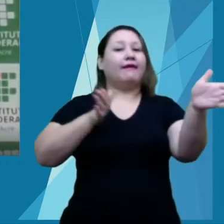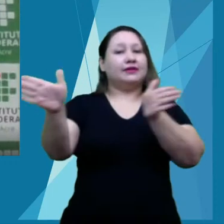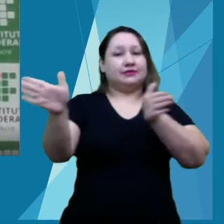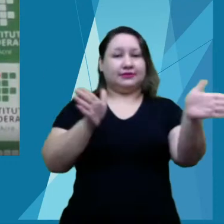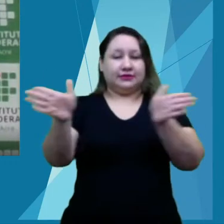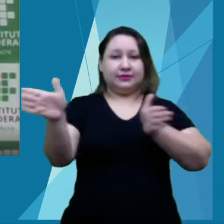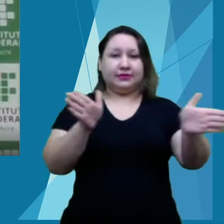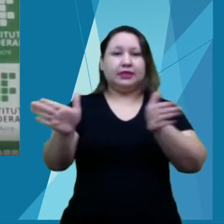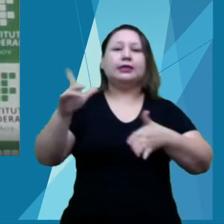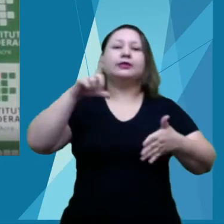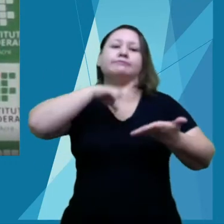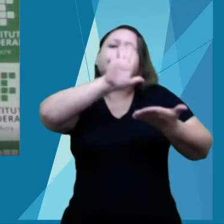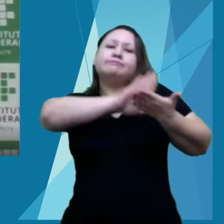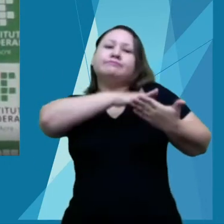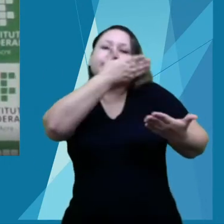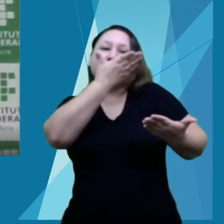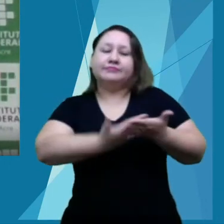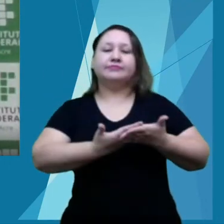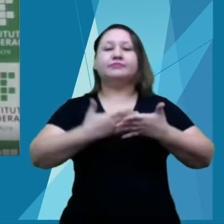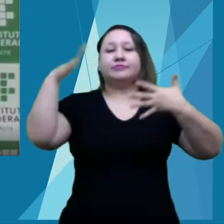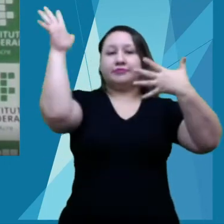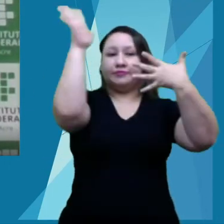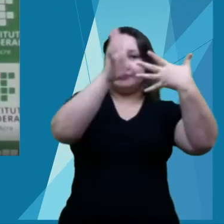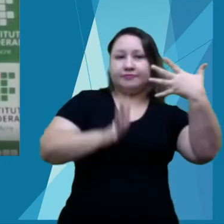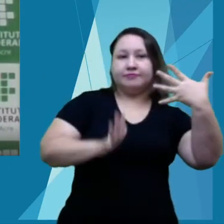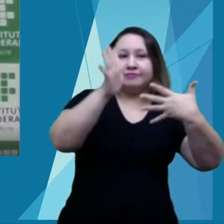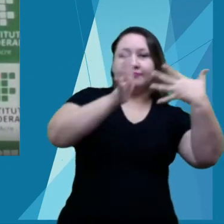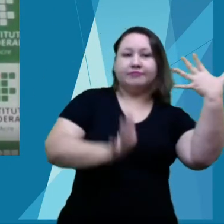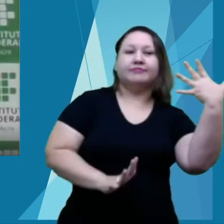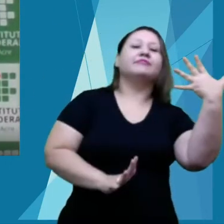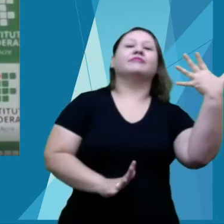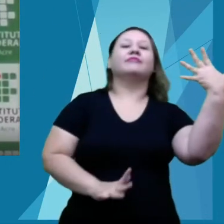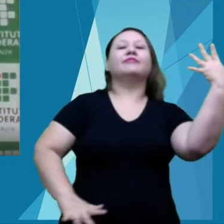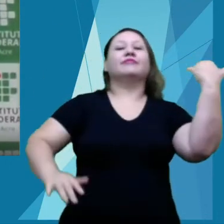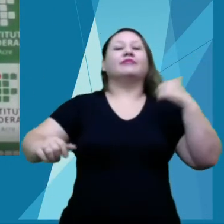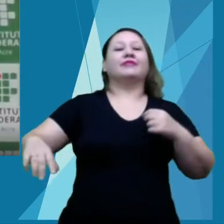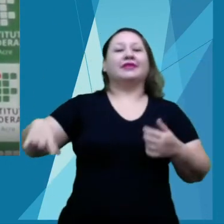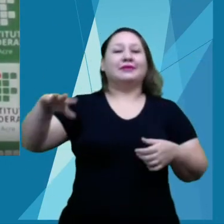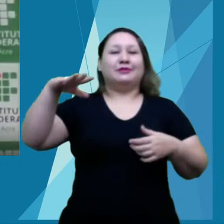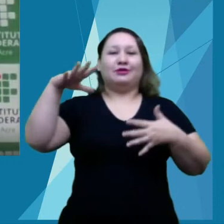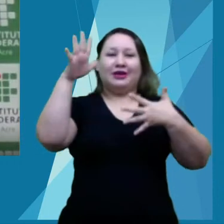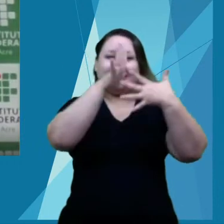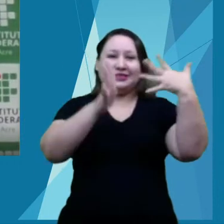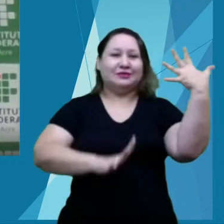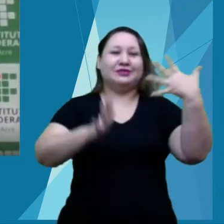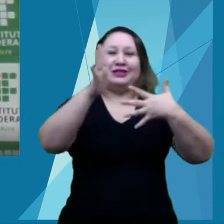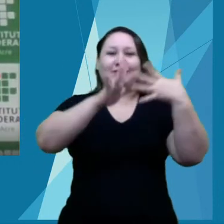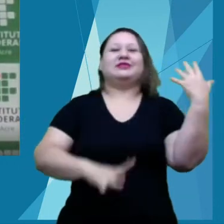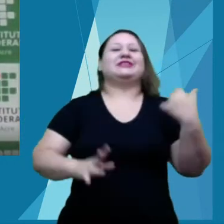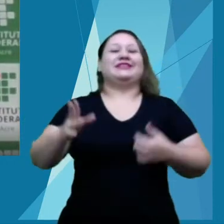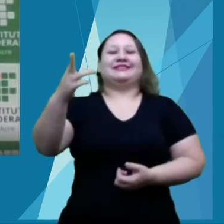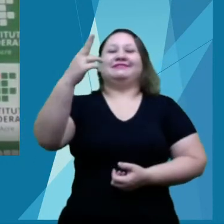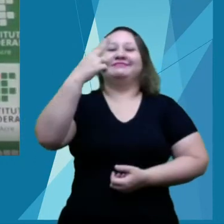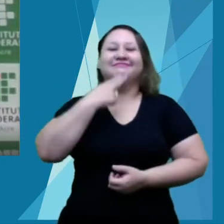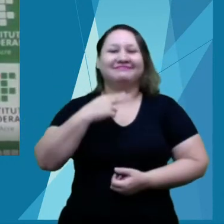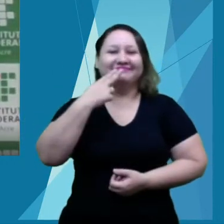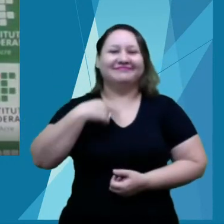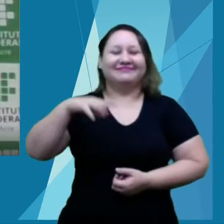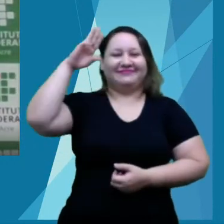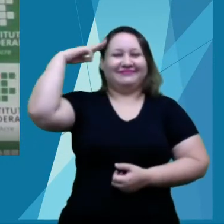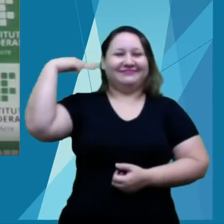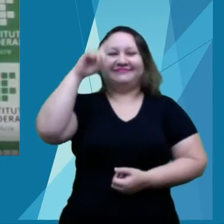intérpretes de livros do IFAC, Elisa Nildo Lima, Márcia José Guardia e Denise da Silva Pontes,